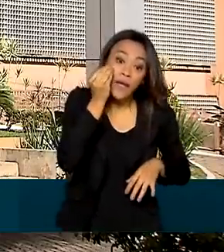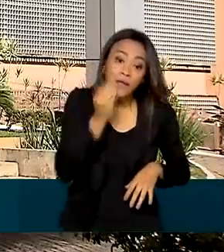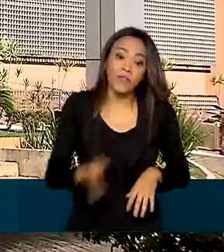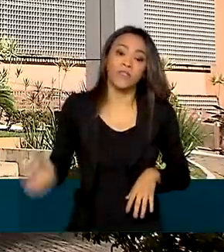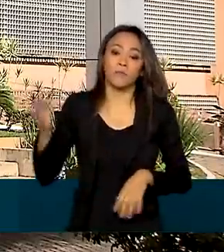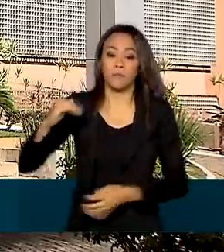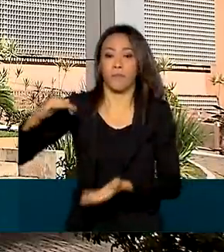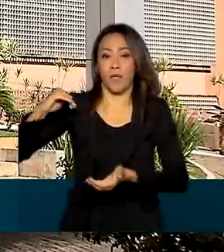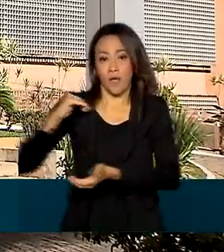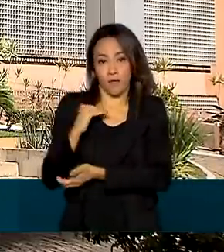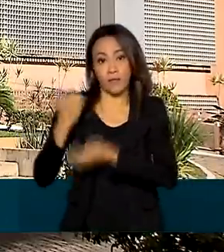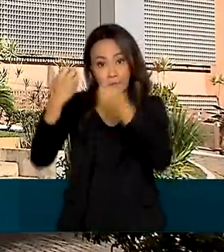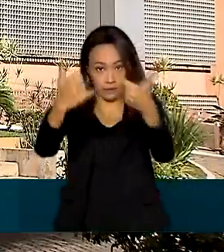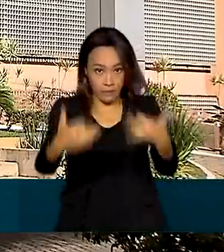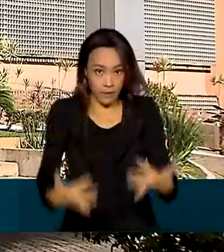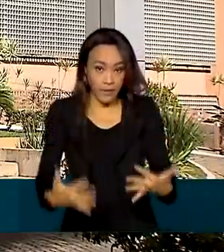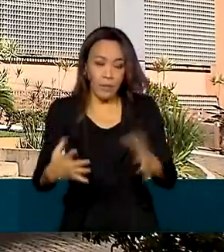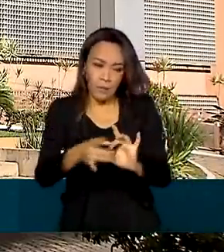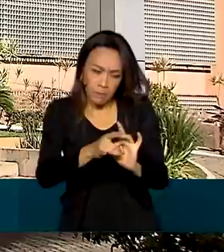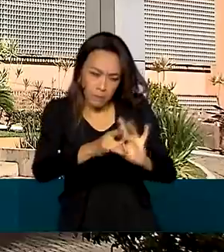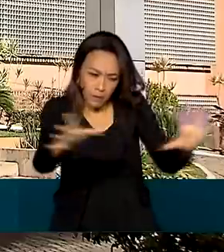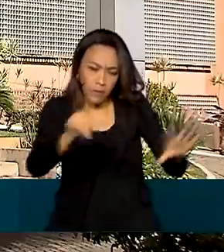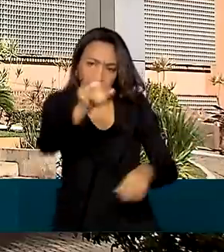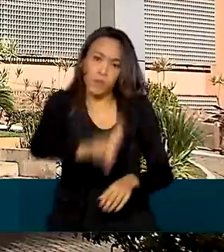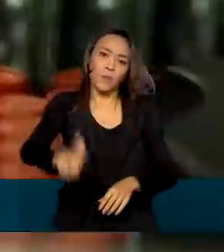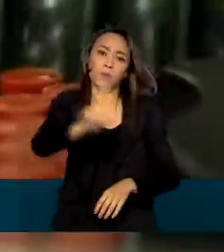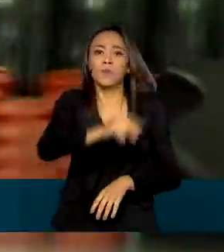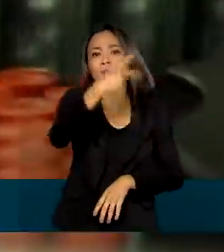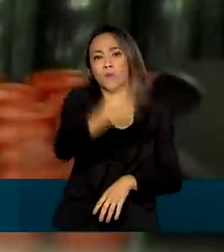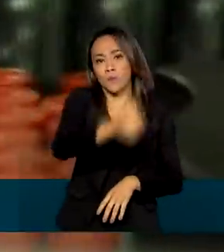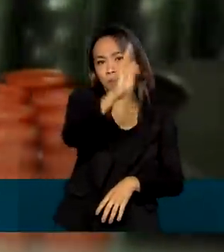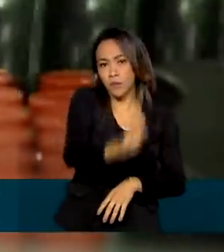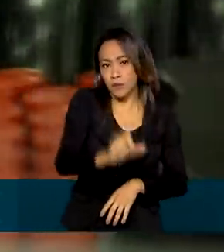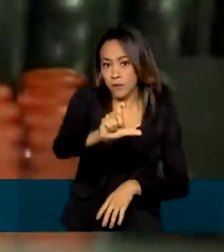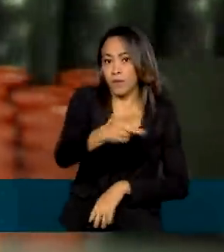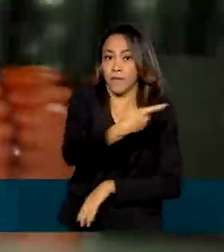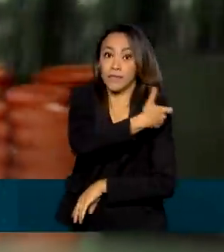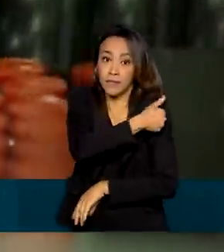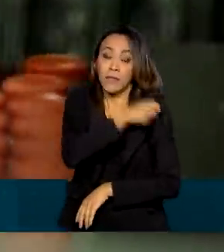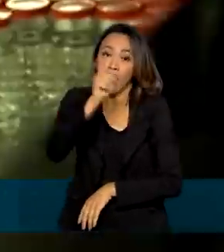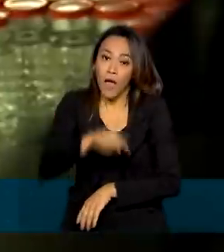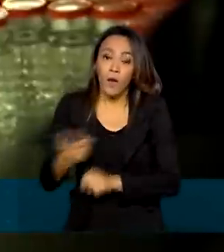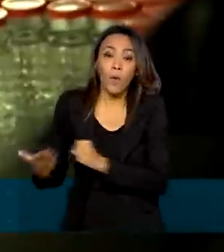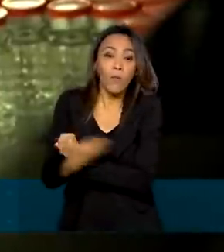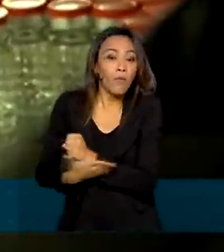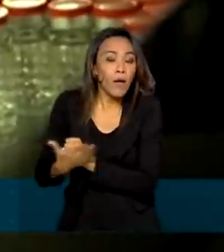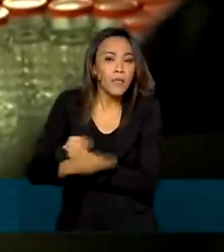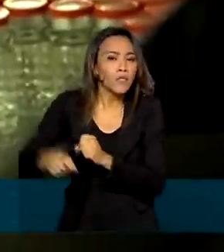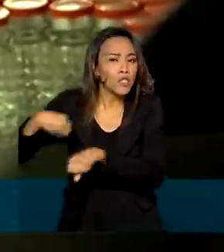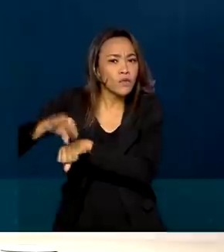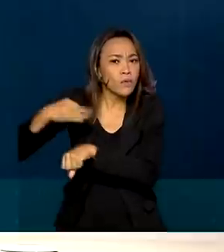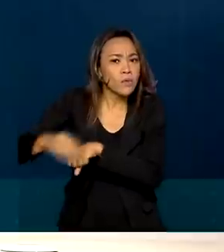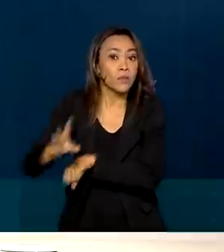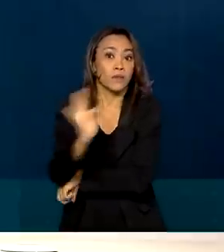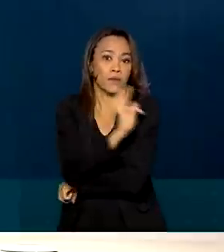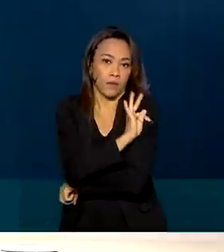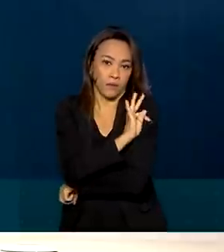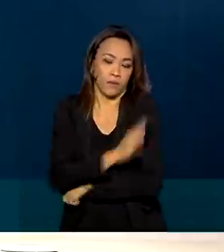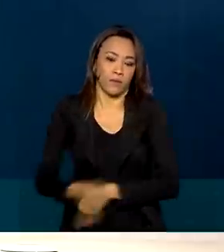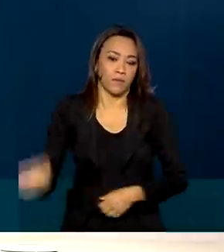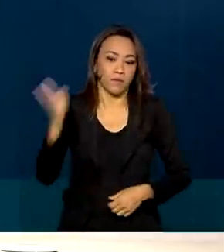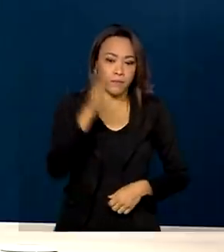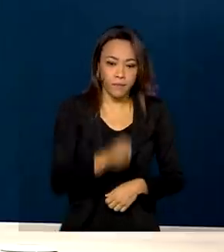Segundo a Anvisa, a avaliação para liberar o uso da vacina no Brasil foi feita com base em dados técnicos. O